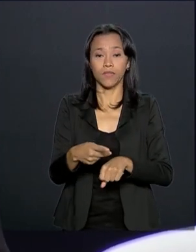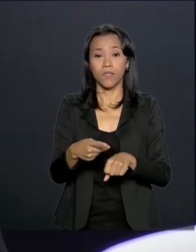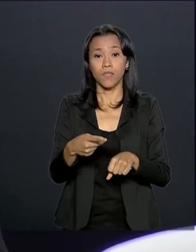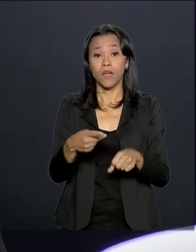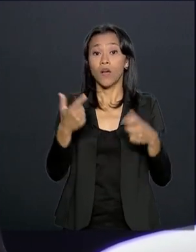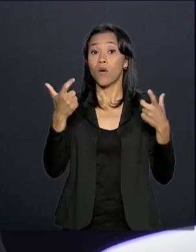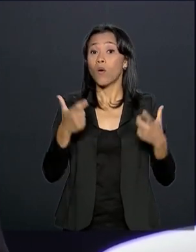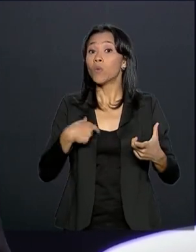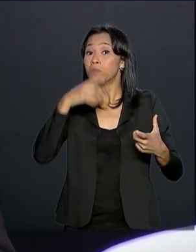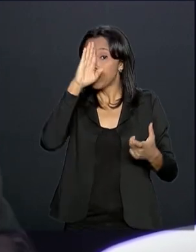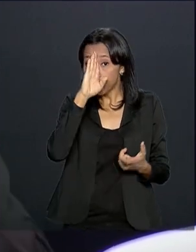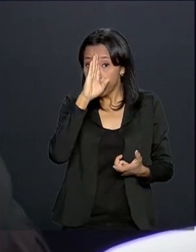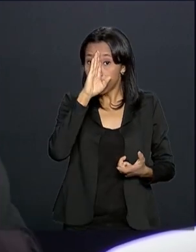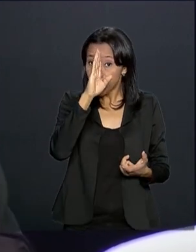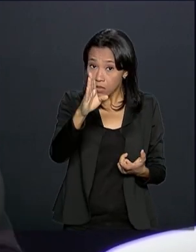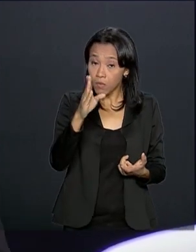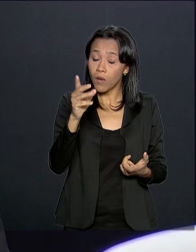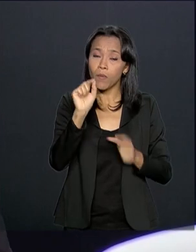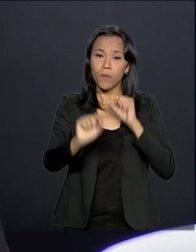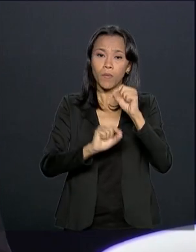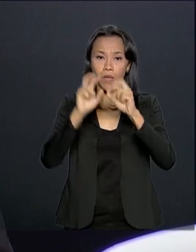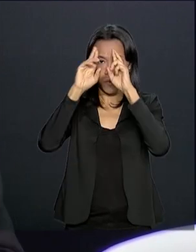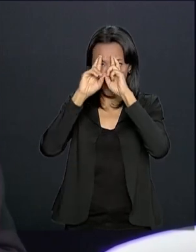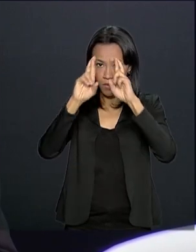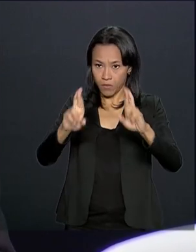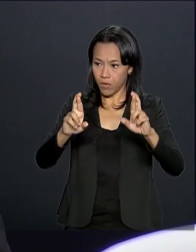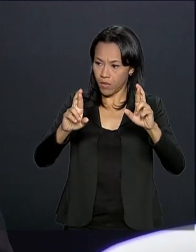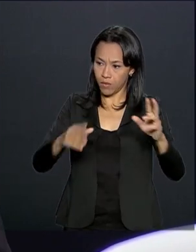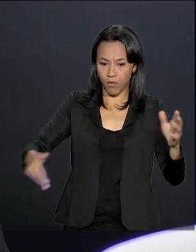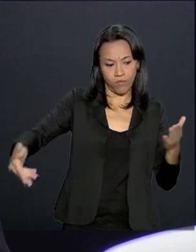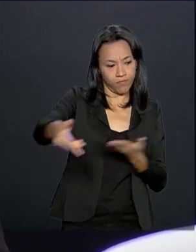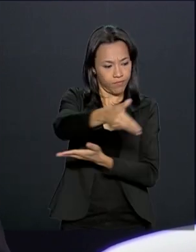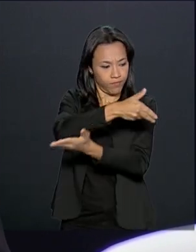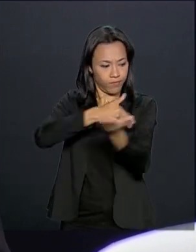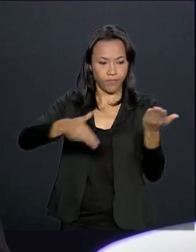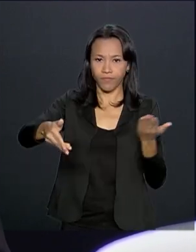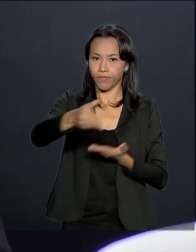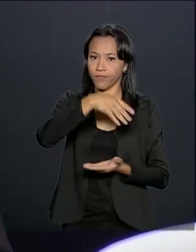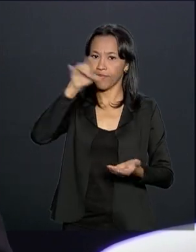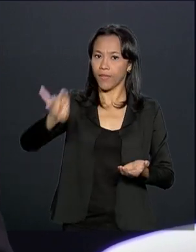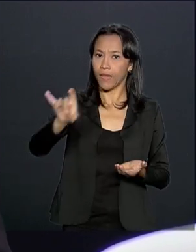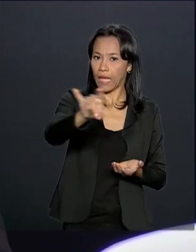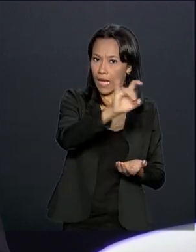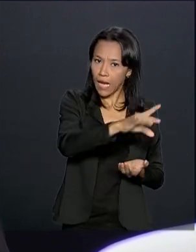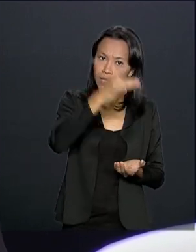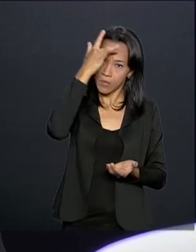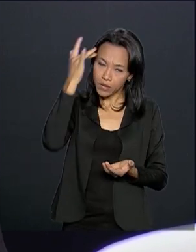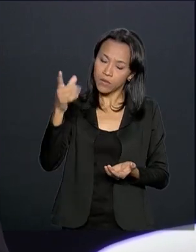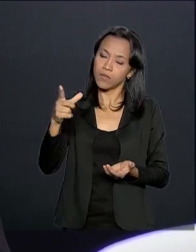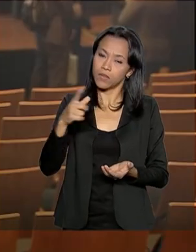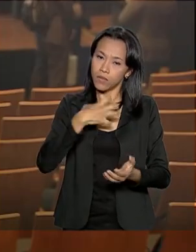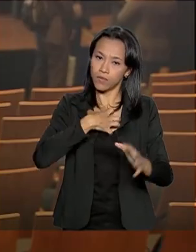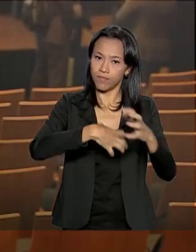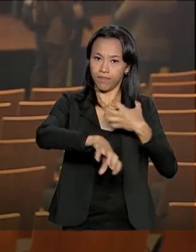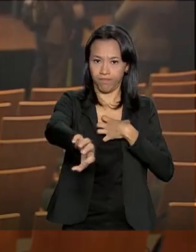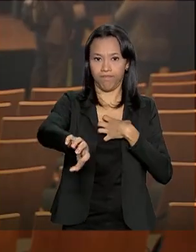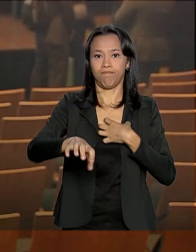principalmente, também, o respeito mútuo entre cada um dos brasileiros seja recuperado.